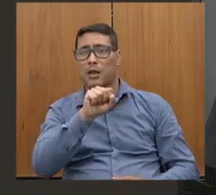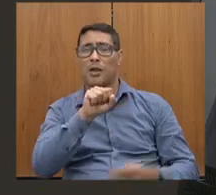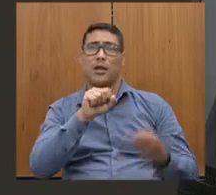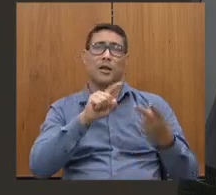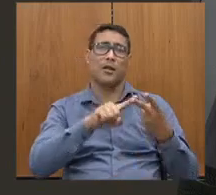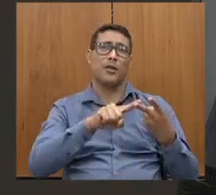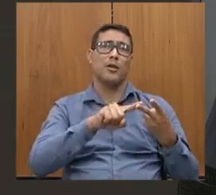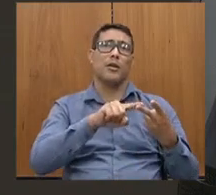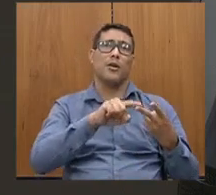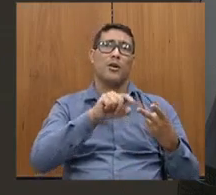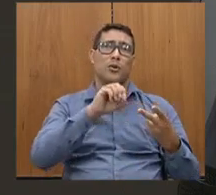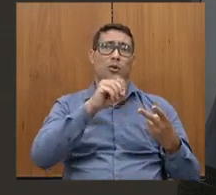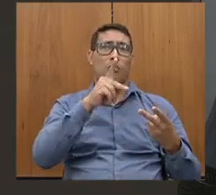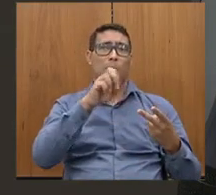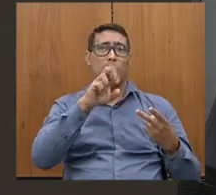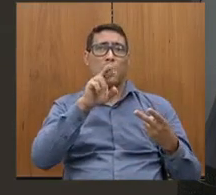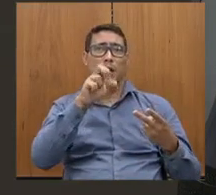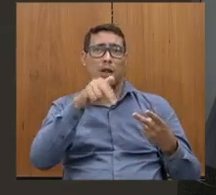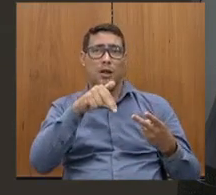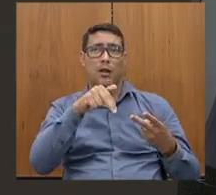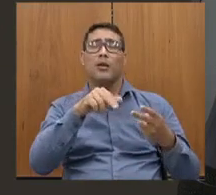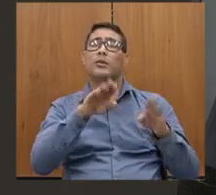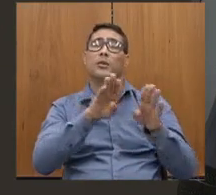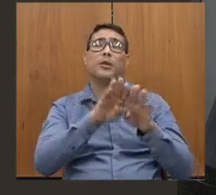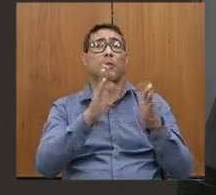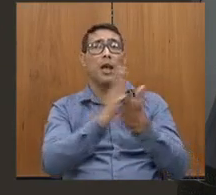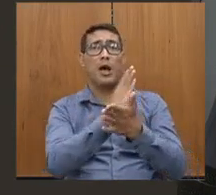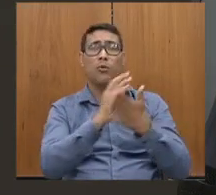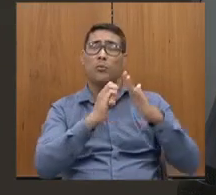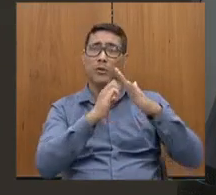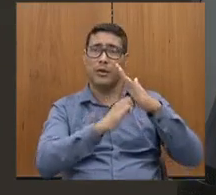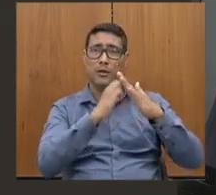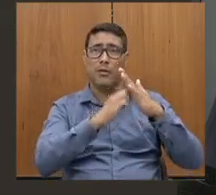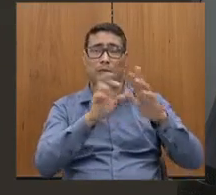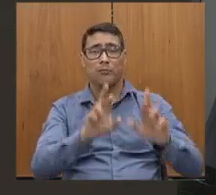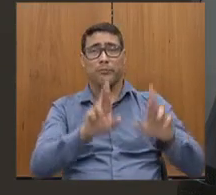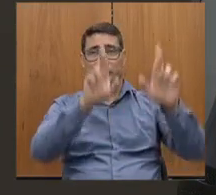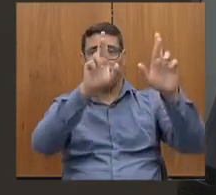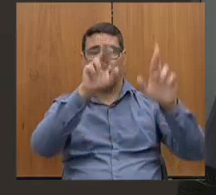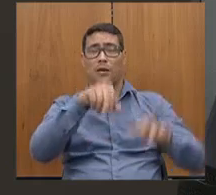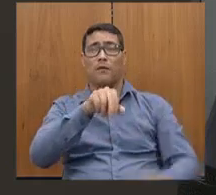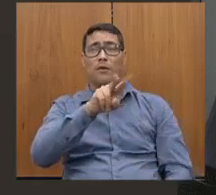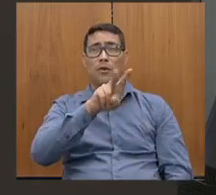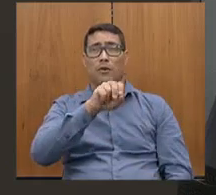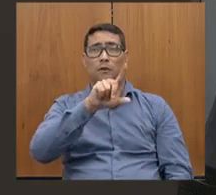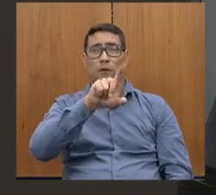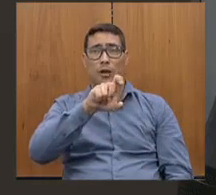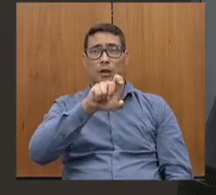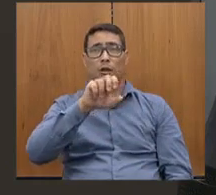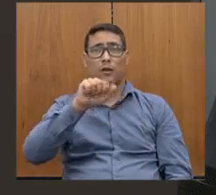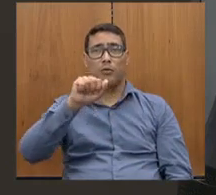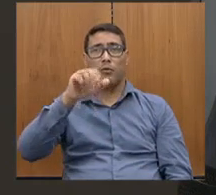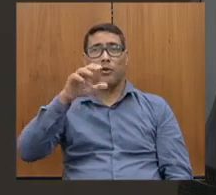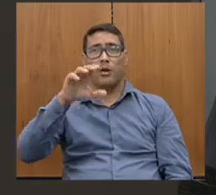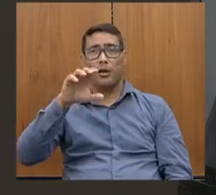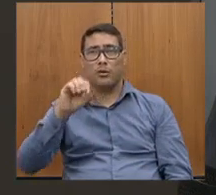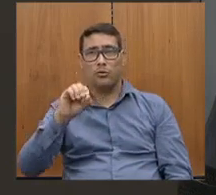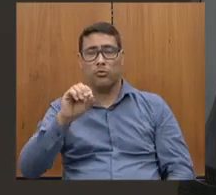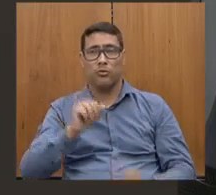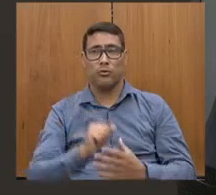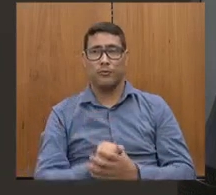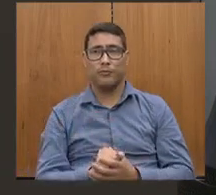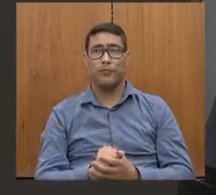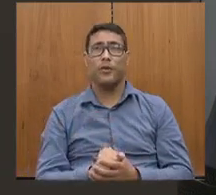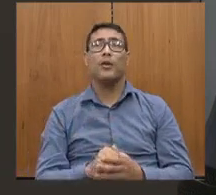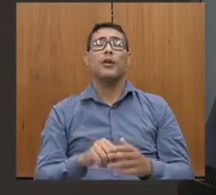e as empresas âncoras da região do Vale do Aço. e nós temos o gargalo, que é a